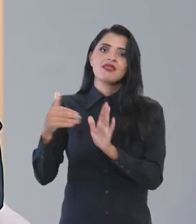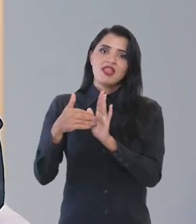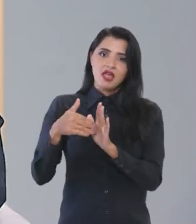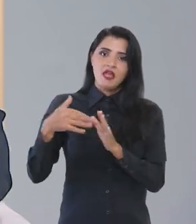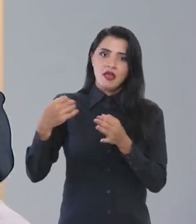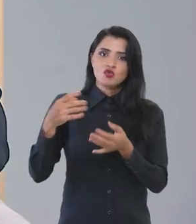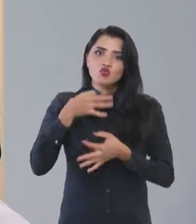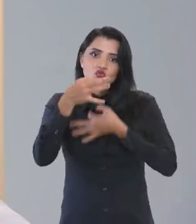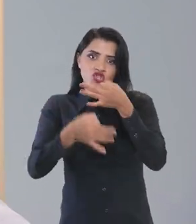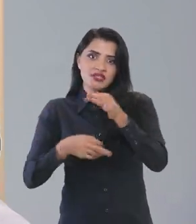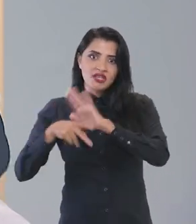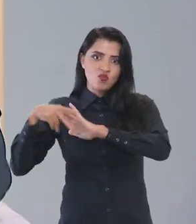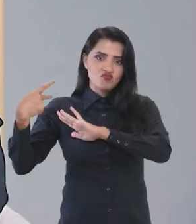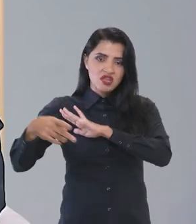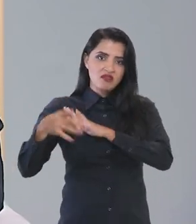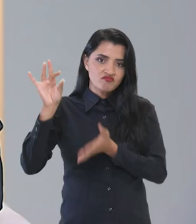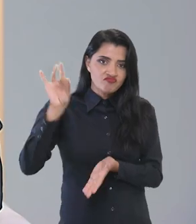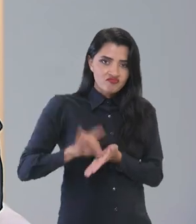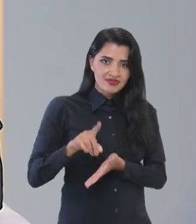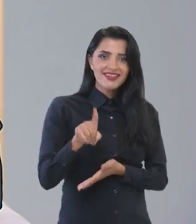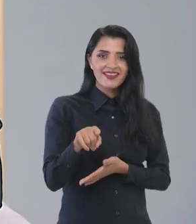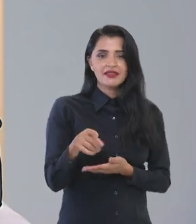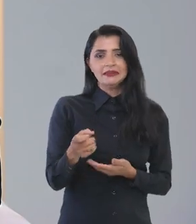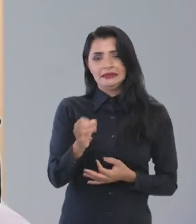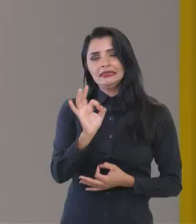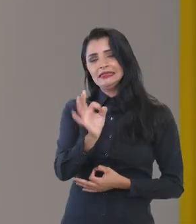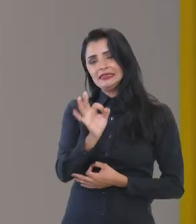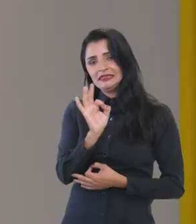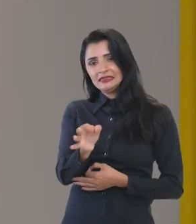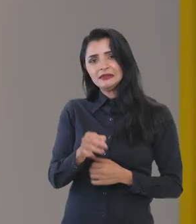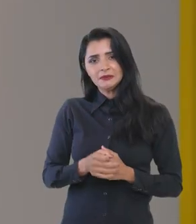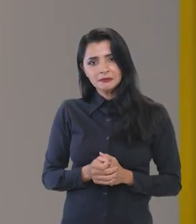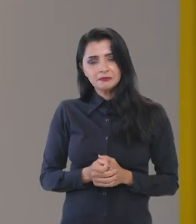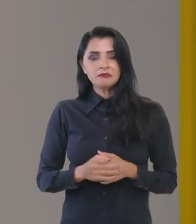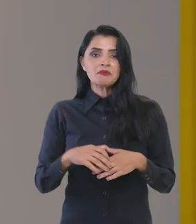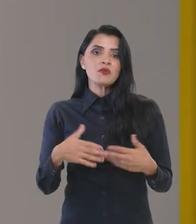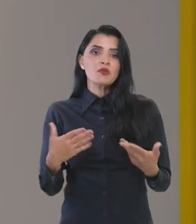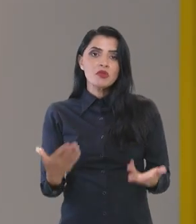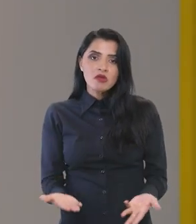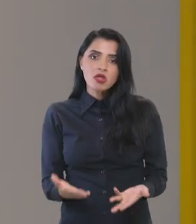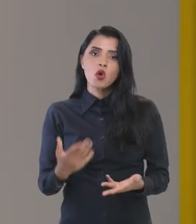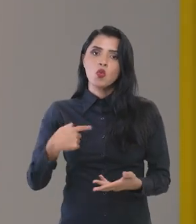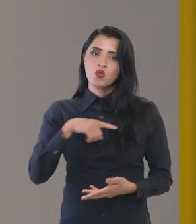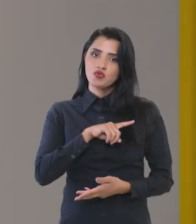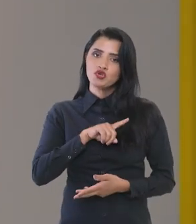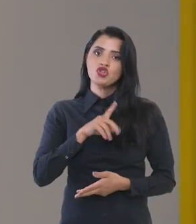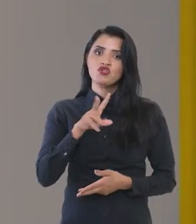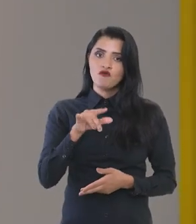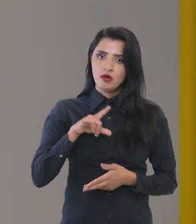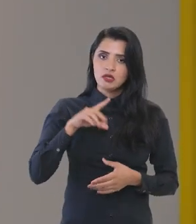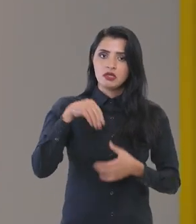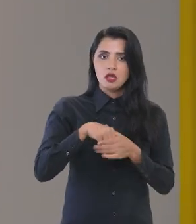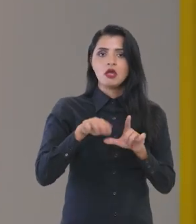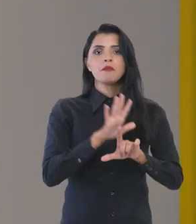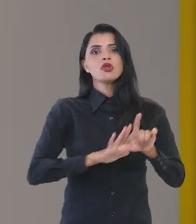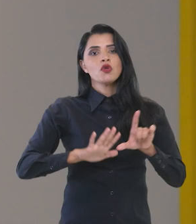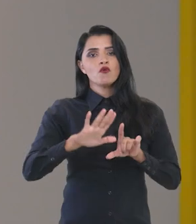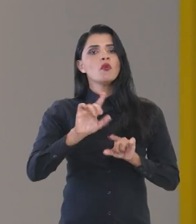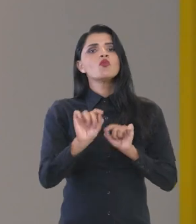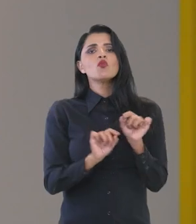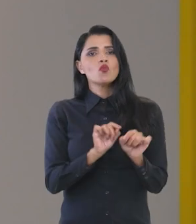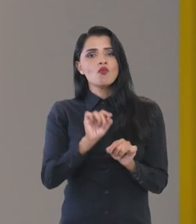participações originais, três sugestões originais, é isso? Exatamente. Então, o que nós vamos ter na